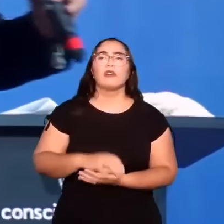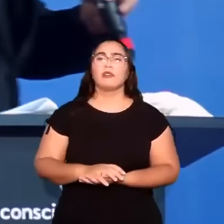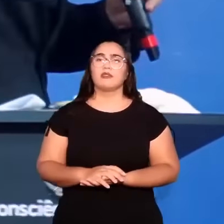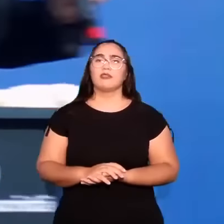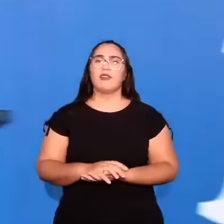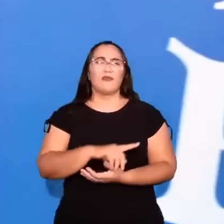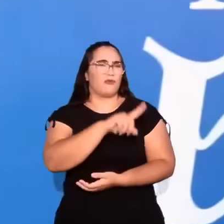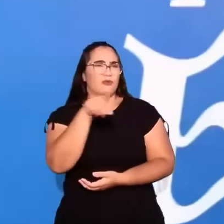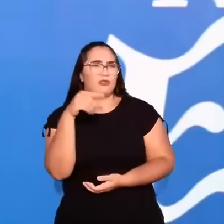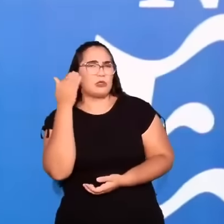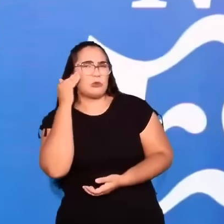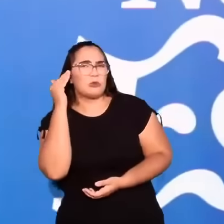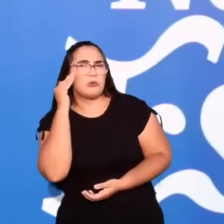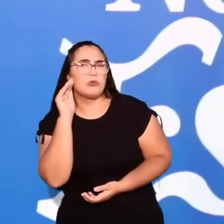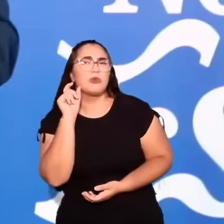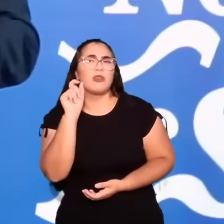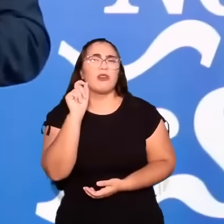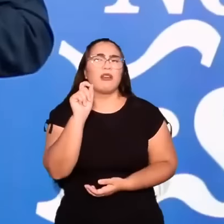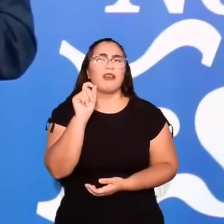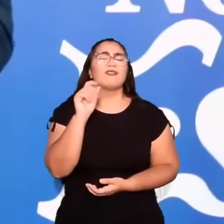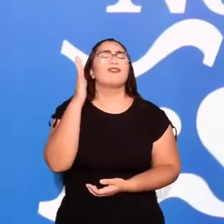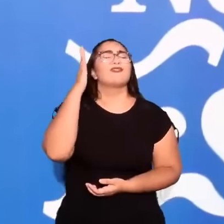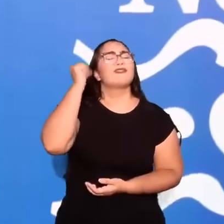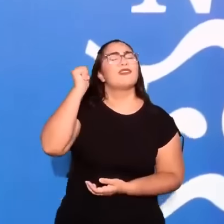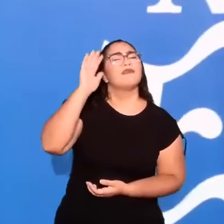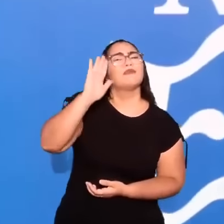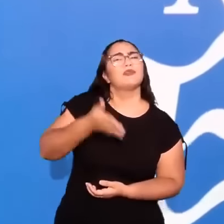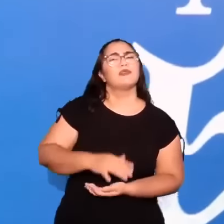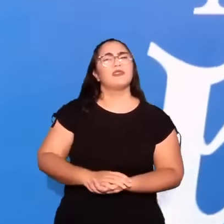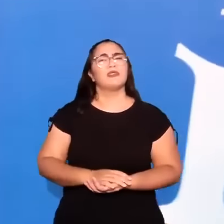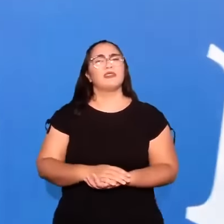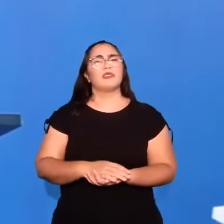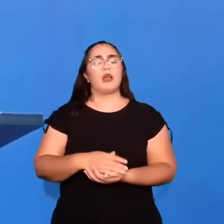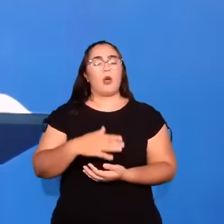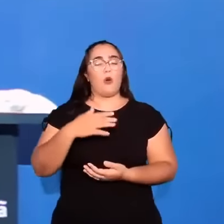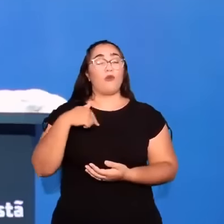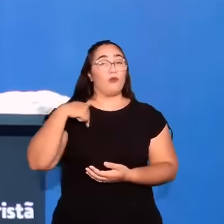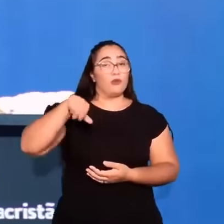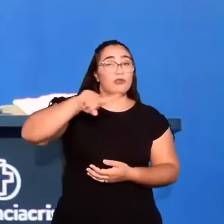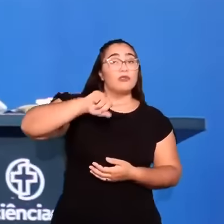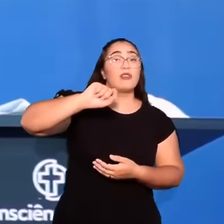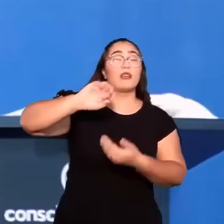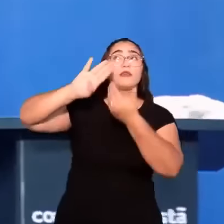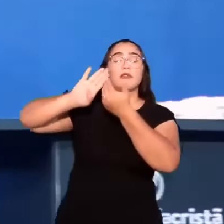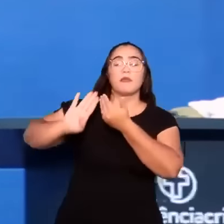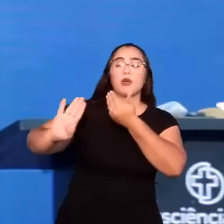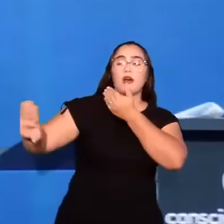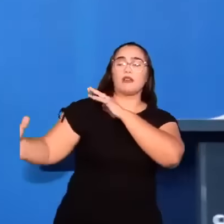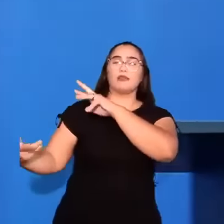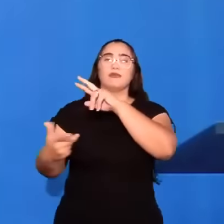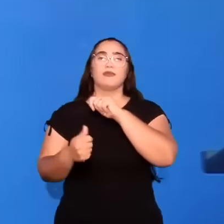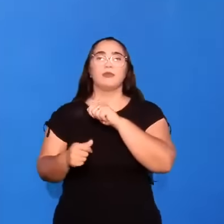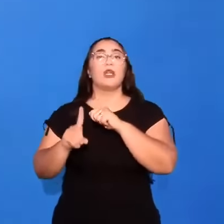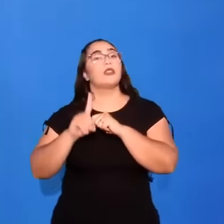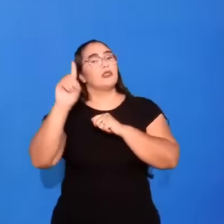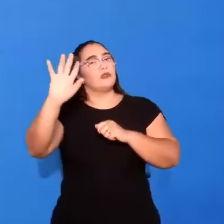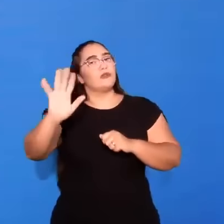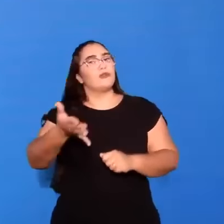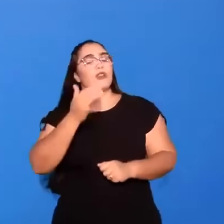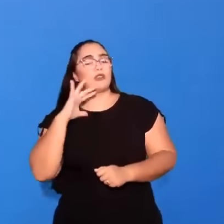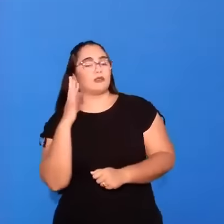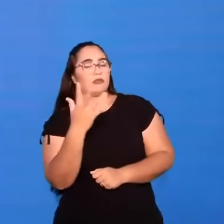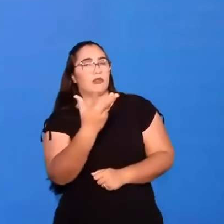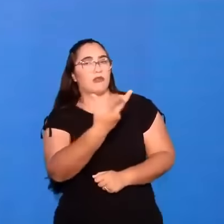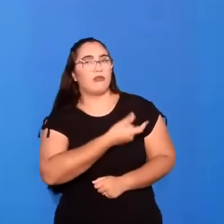Acaso vocês não estão carecas de saber. Vocês não sabem que são separados. Não sabem que Deus os redimiu. Não